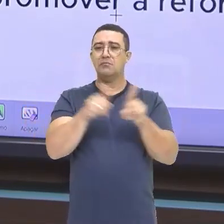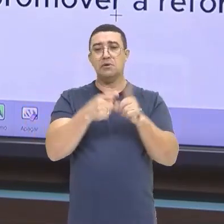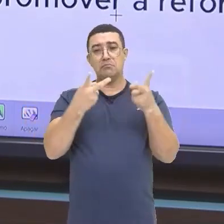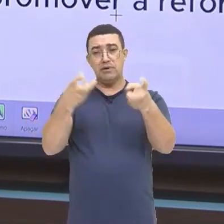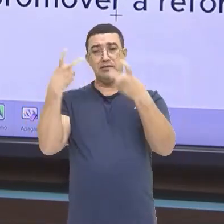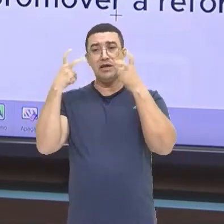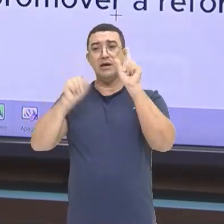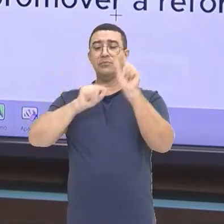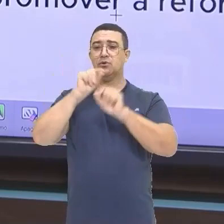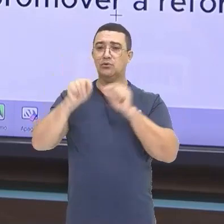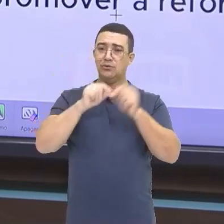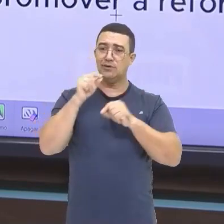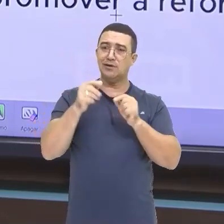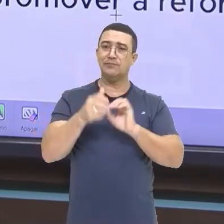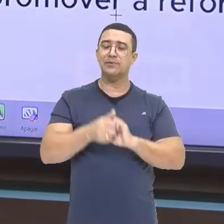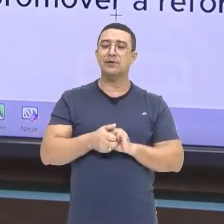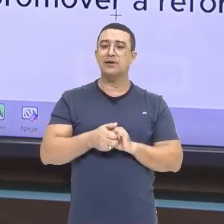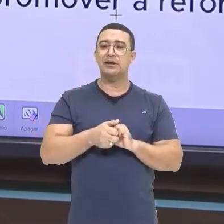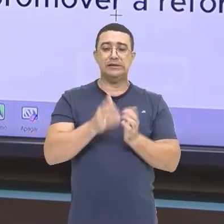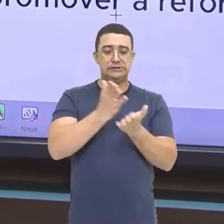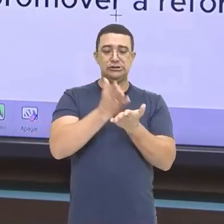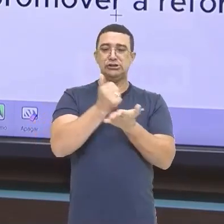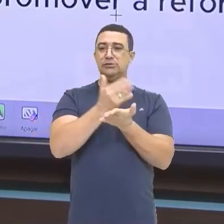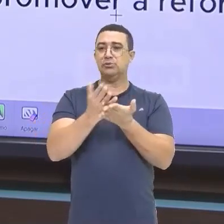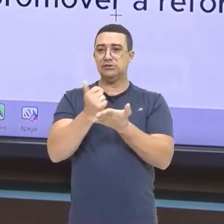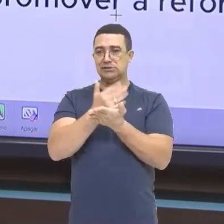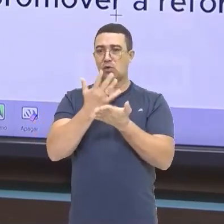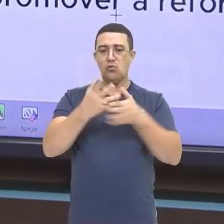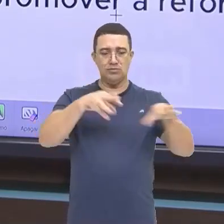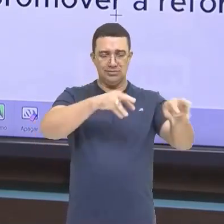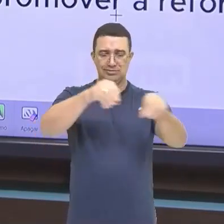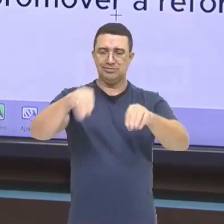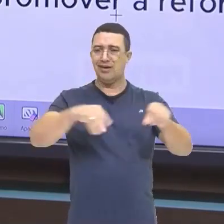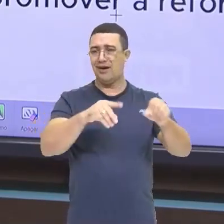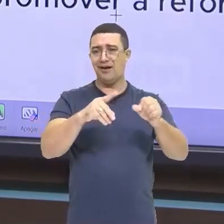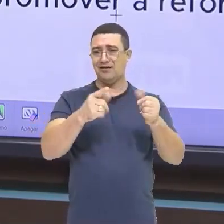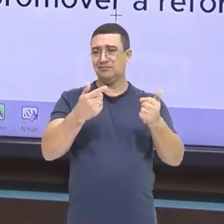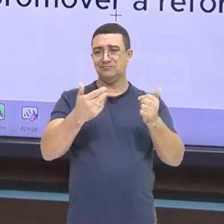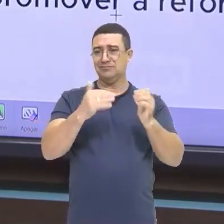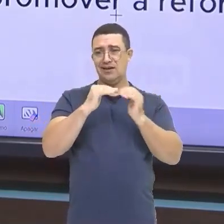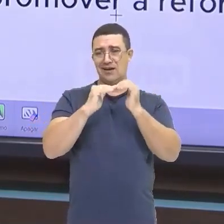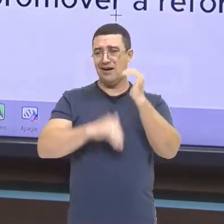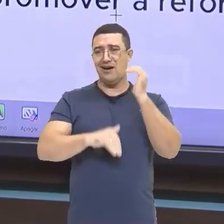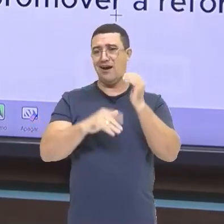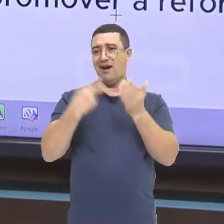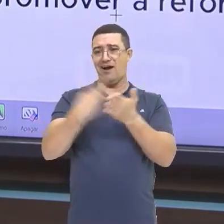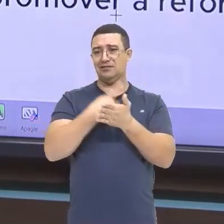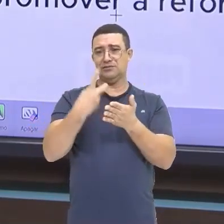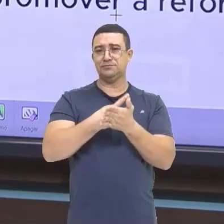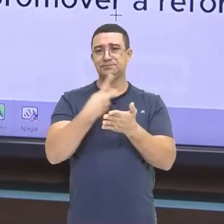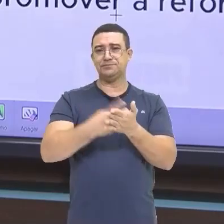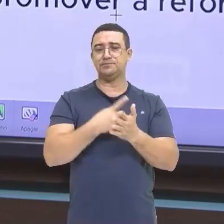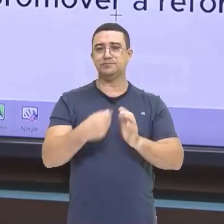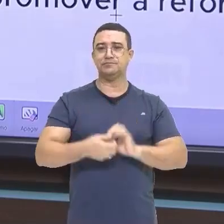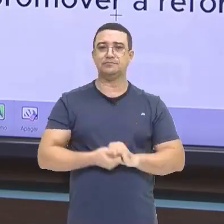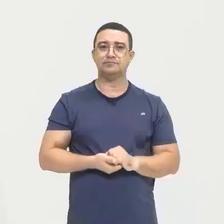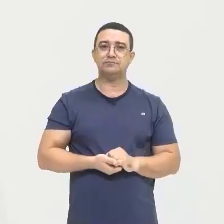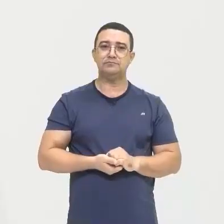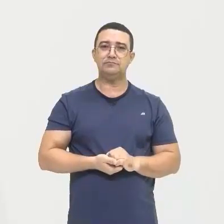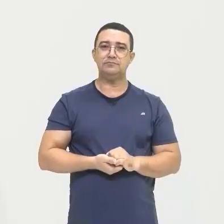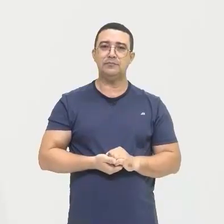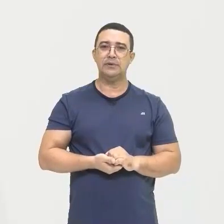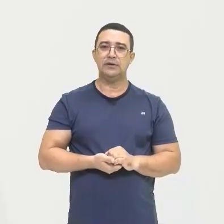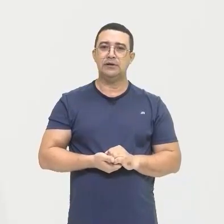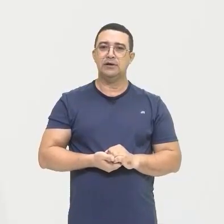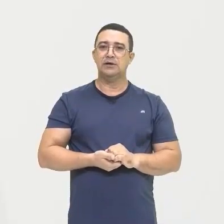relacionado A essa distribuição Dessas terras E aí a gente tem Servir para a produção De alimentos